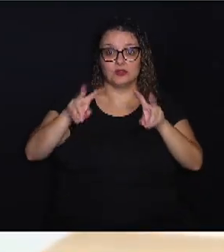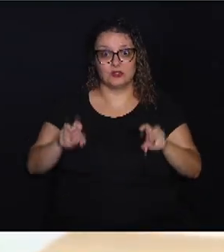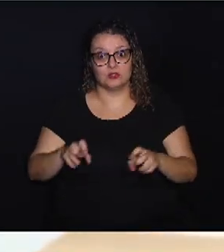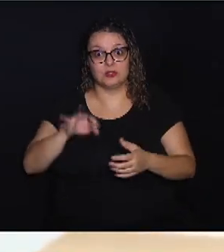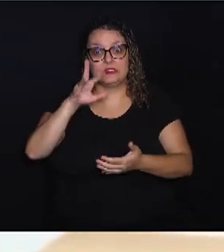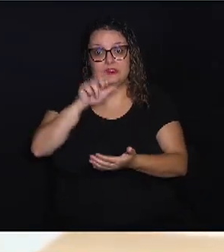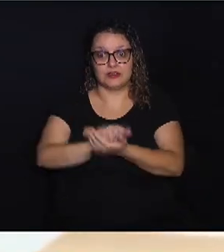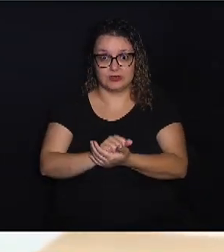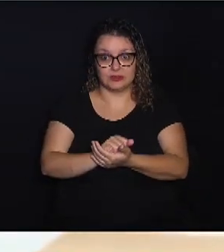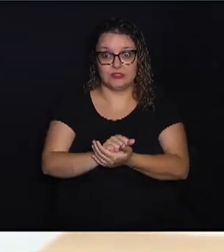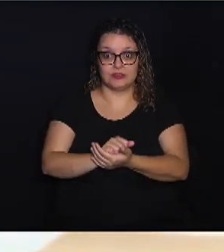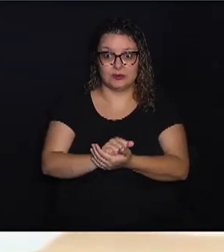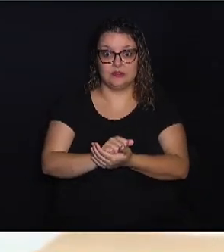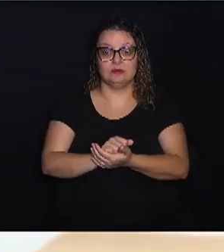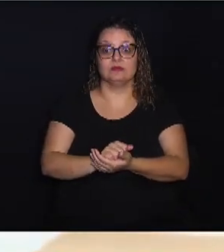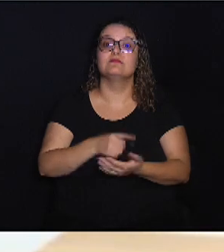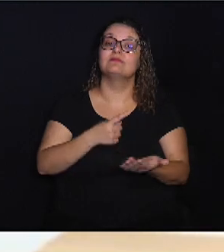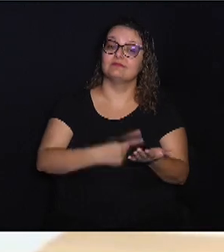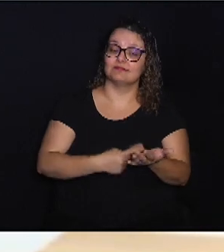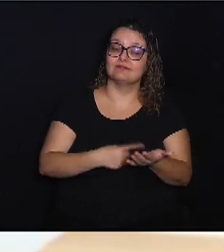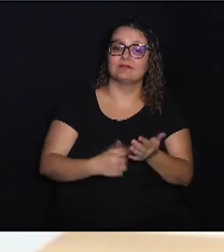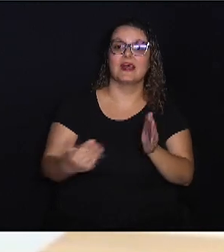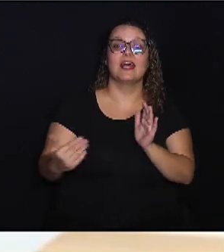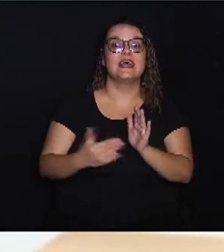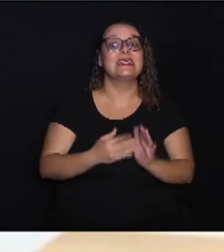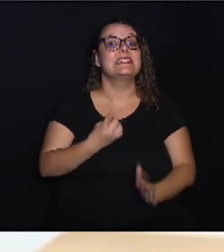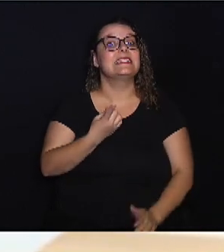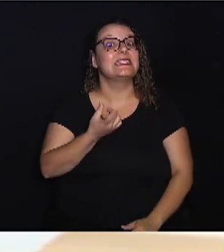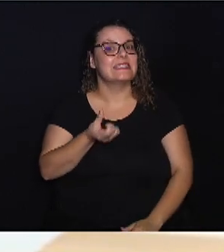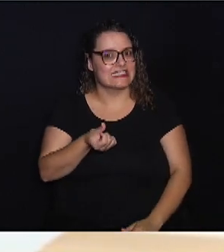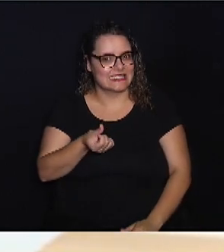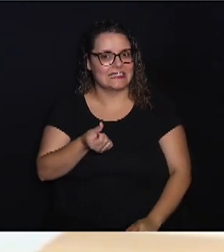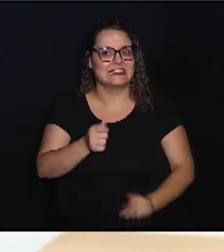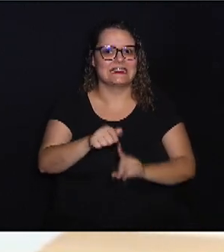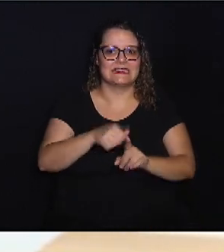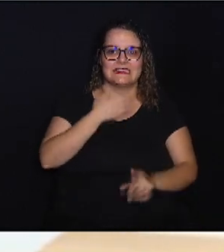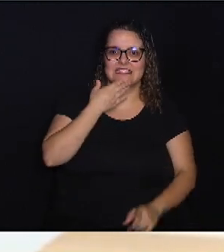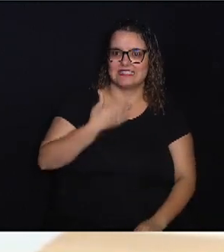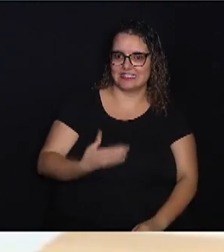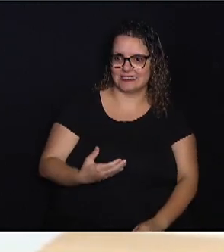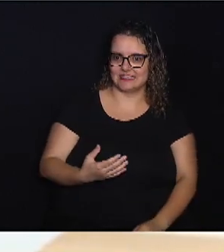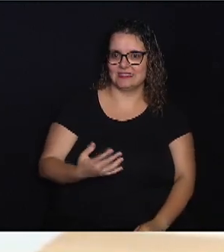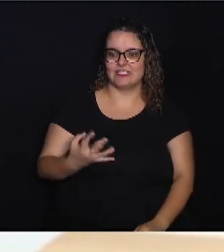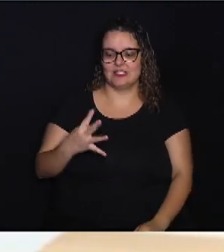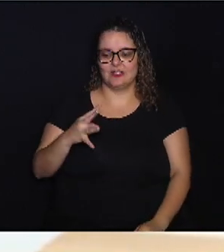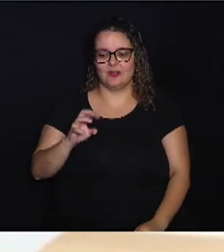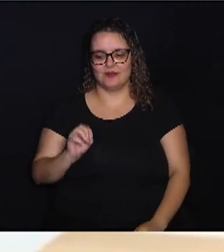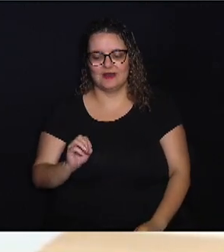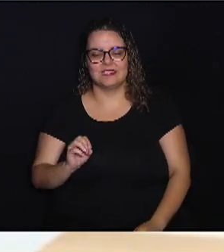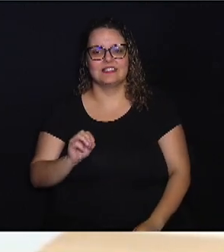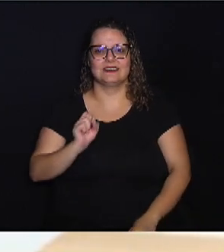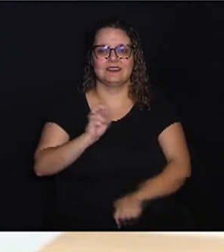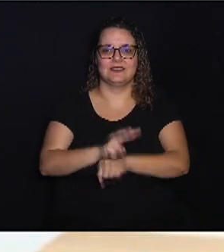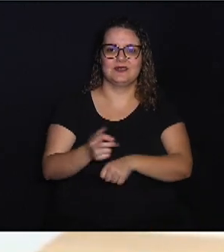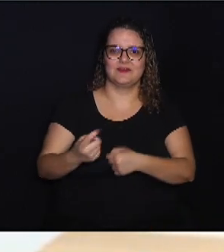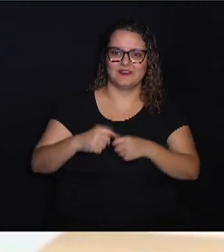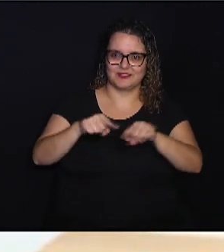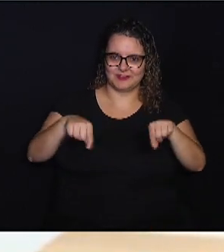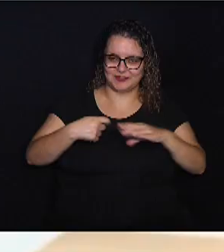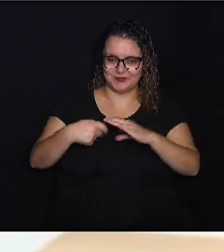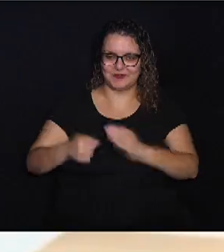inscrições, que, confirmando, vão até o dia 16 de dezembro, são 40 vagas, eu volto com você.